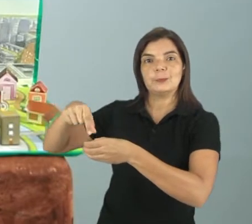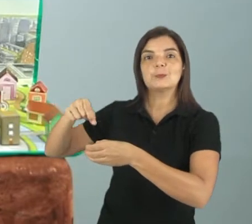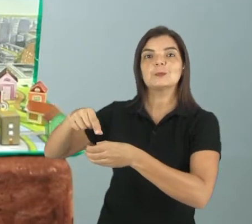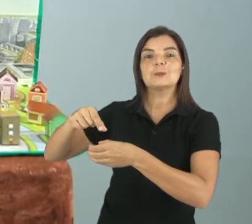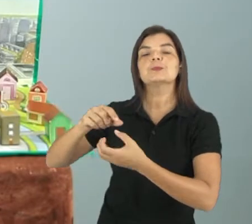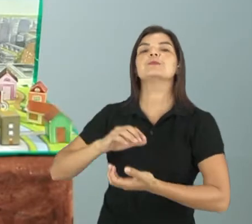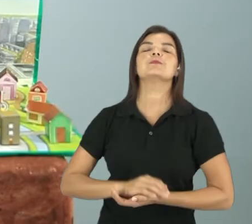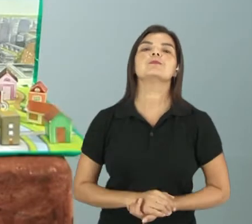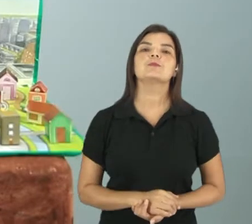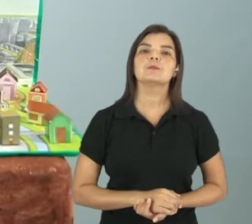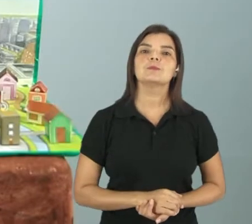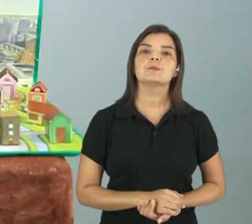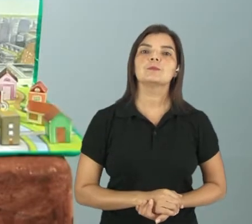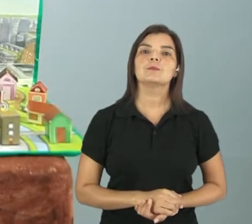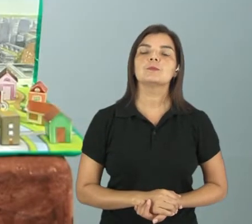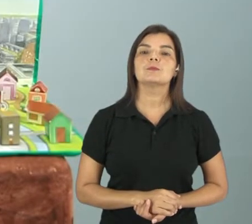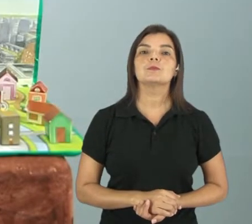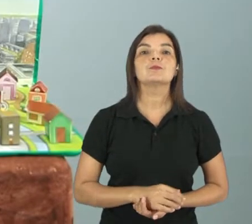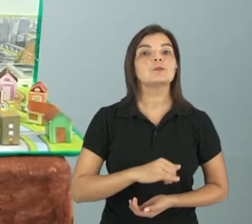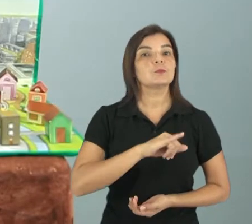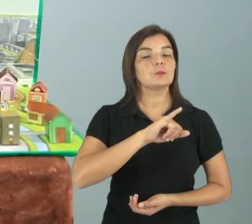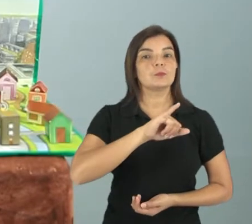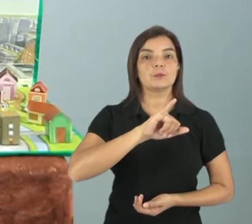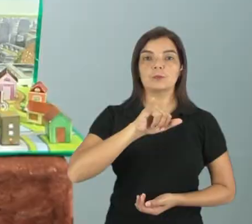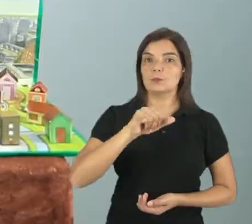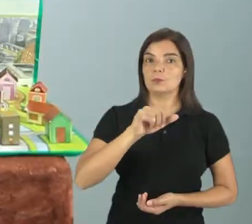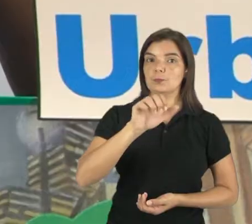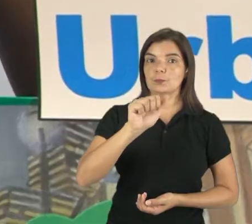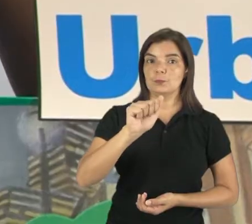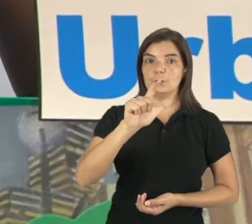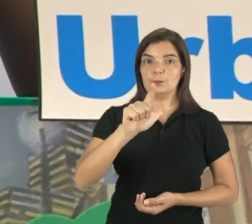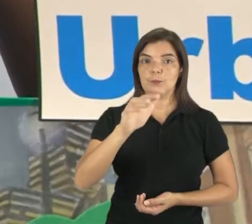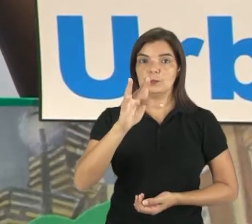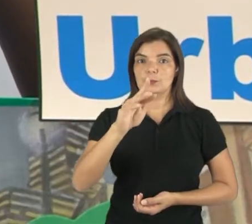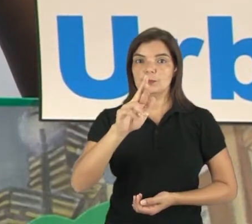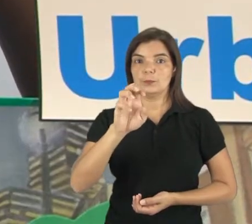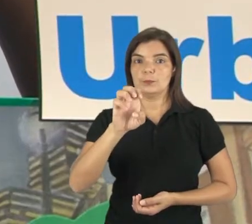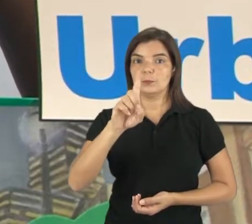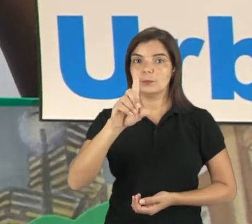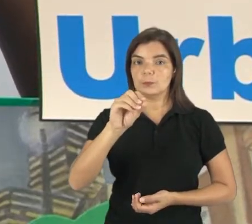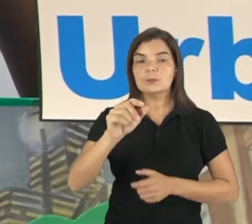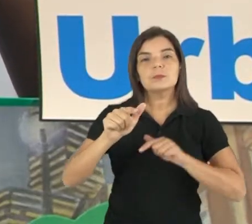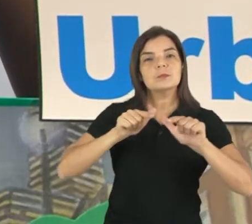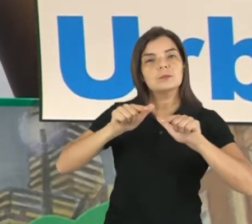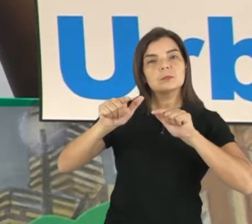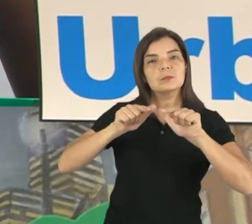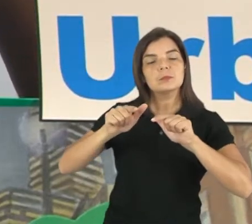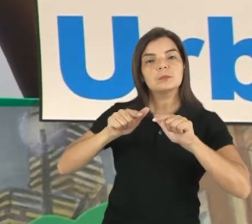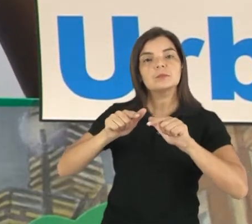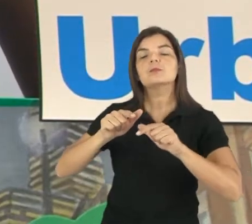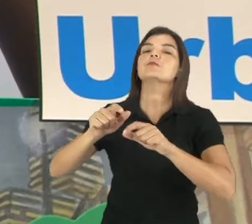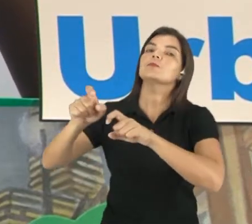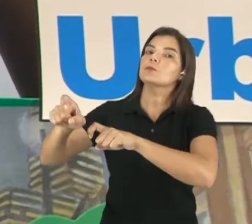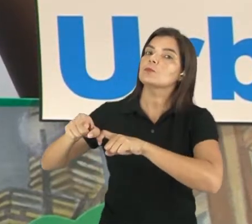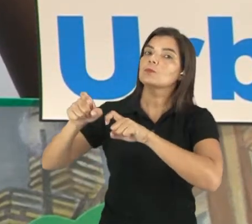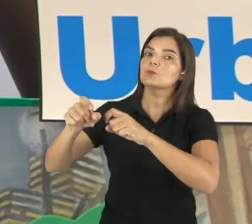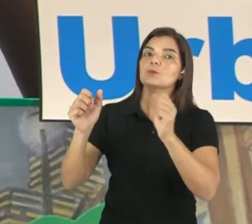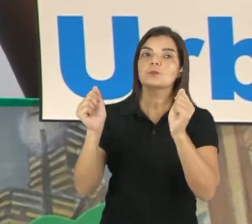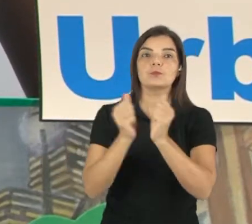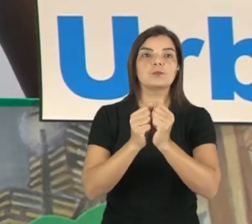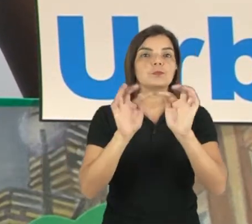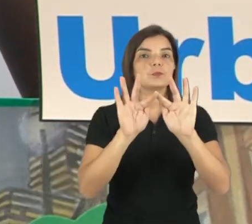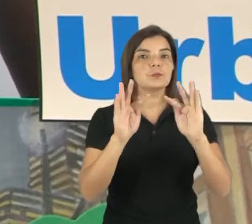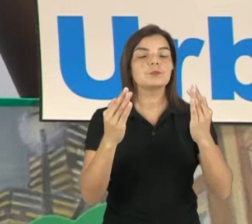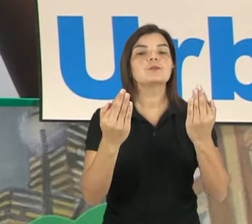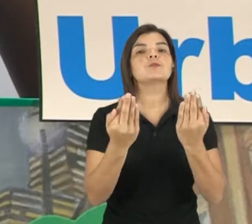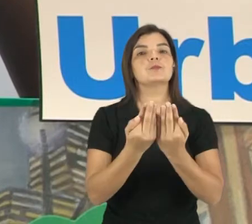este é seu Alfredo. O seu Alfredo, ele trabalha no campo, junto com a sua família,